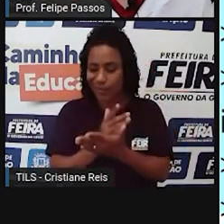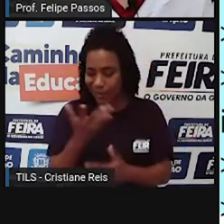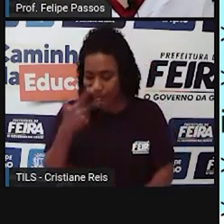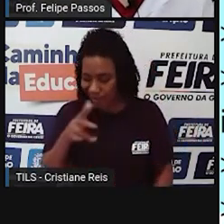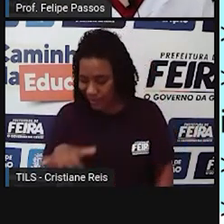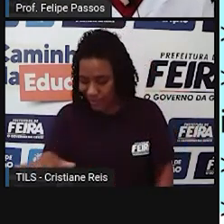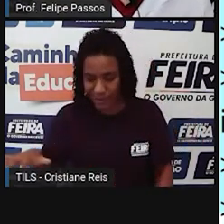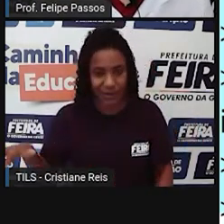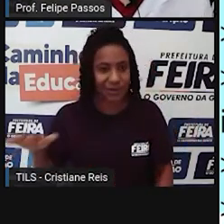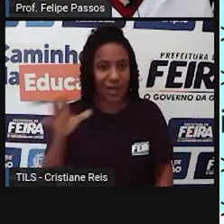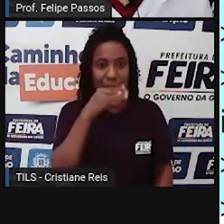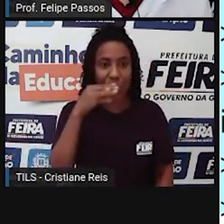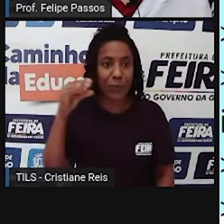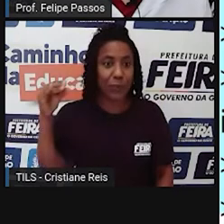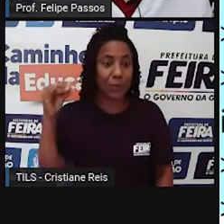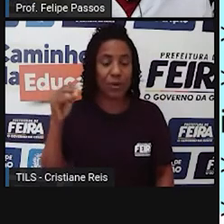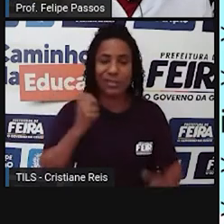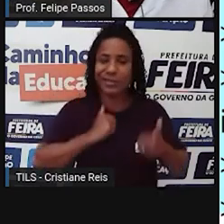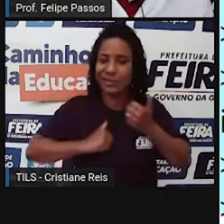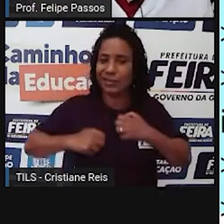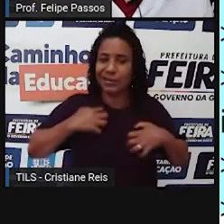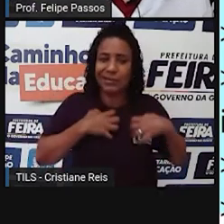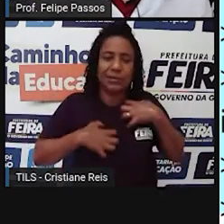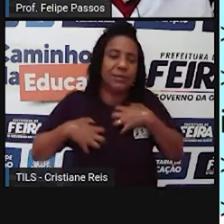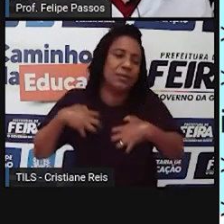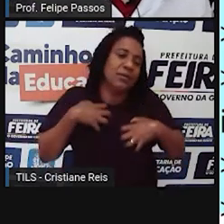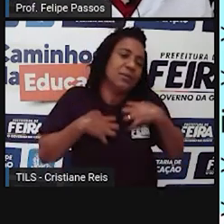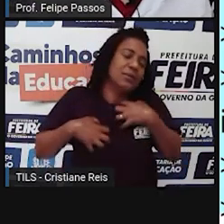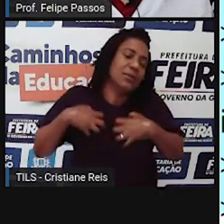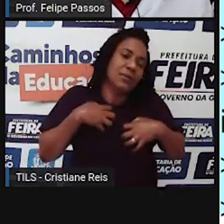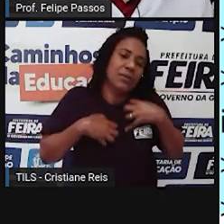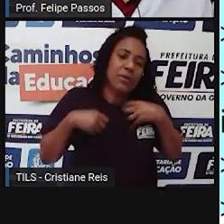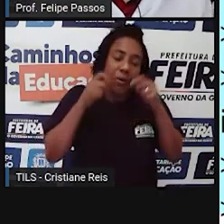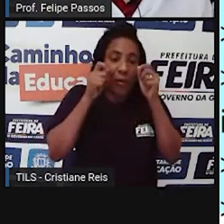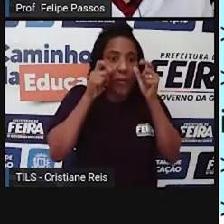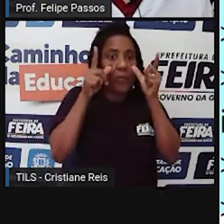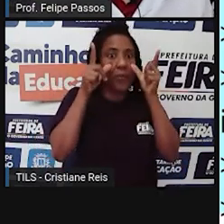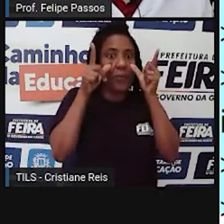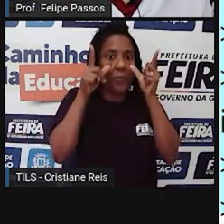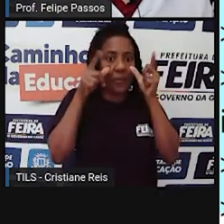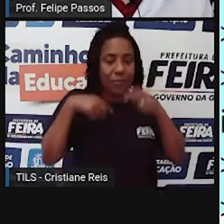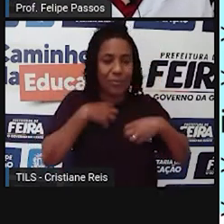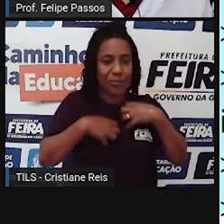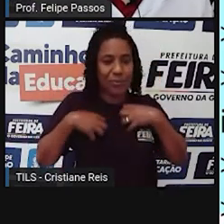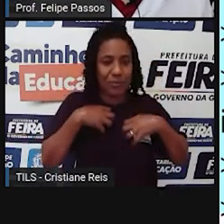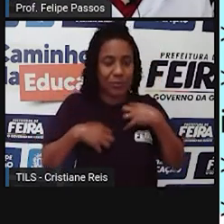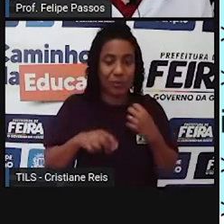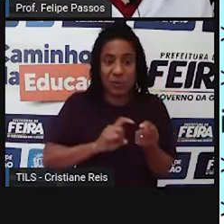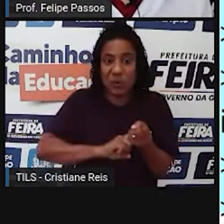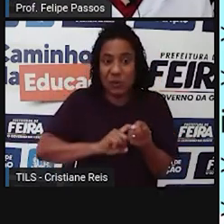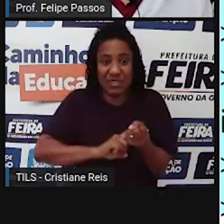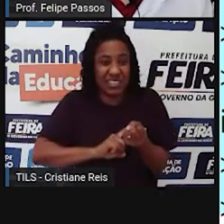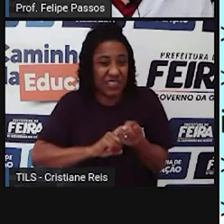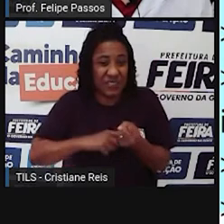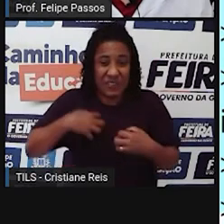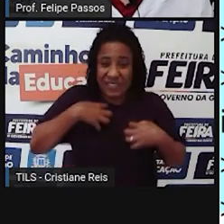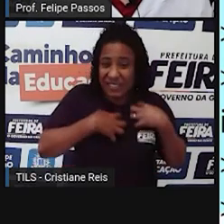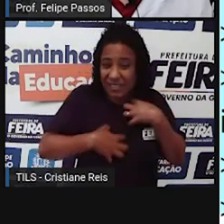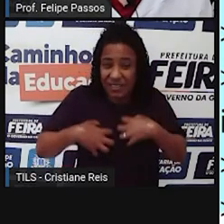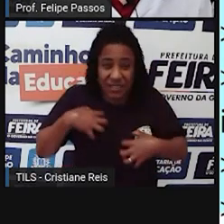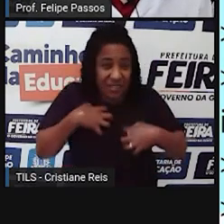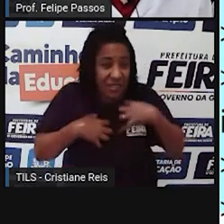com insônia, irritadiças, né? E aí gente já vai para o tópico de baixo, ó. Ansiedade, agressividade, angústia,